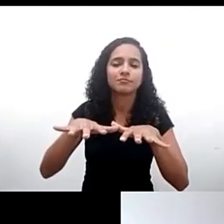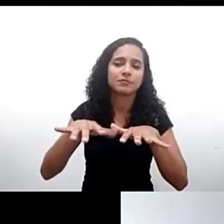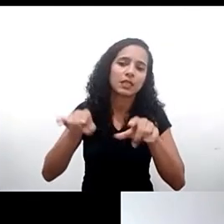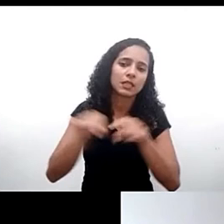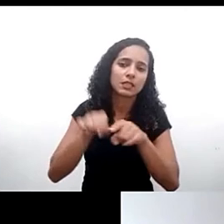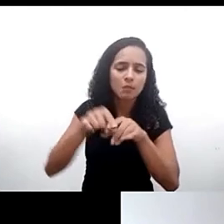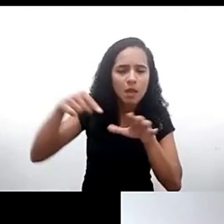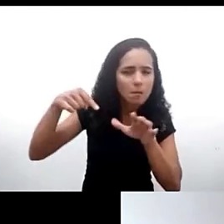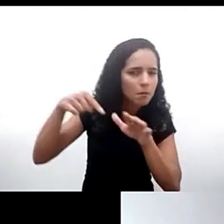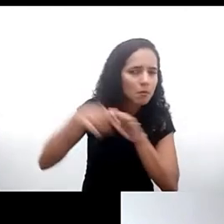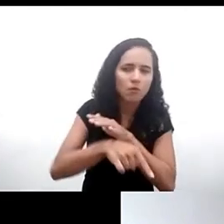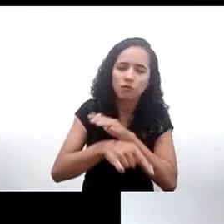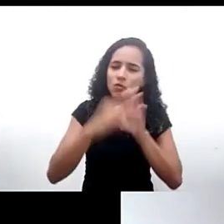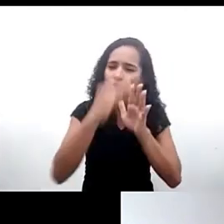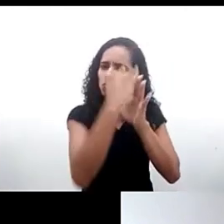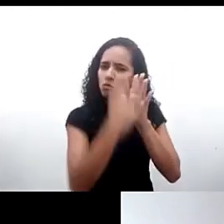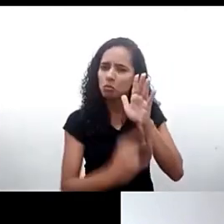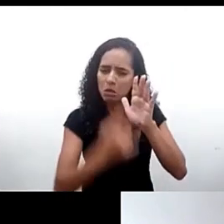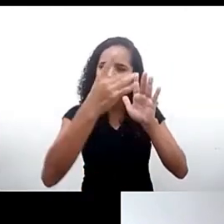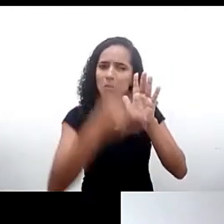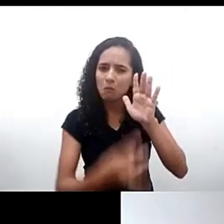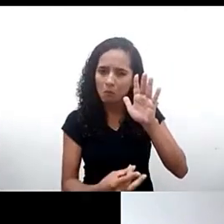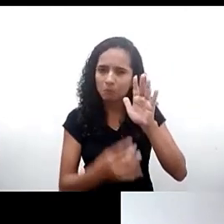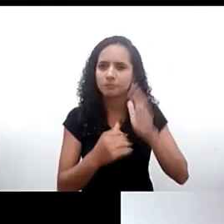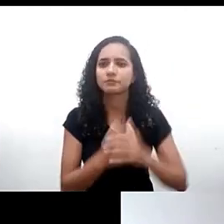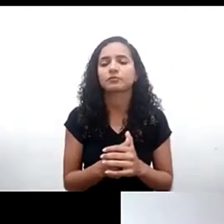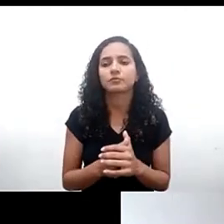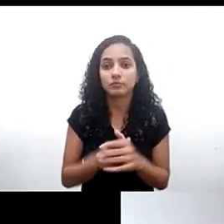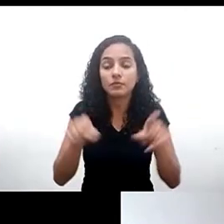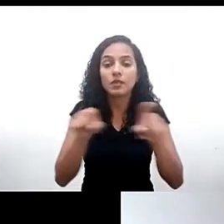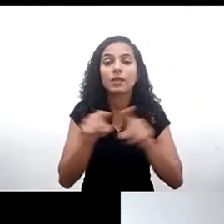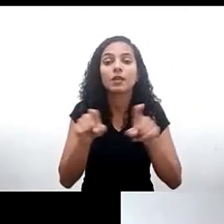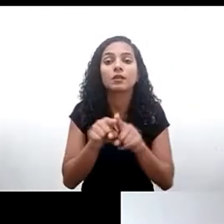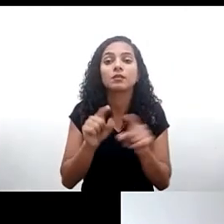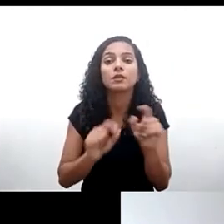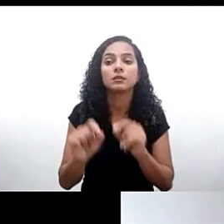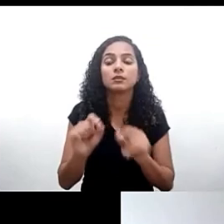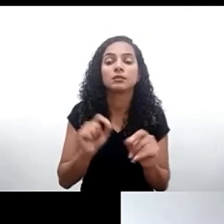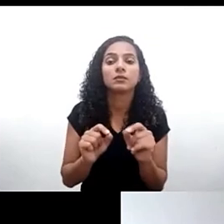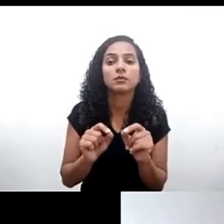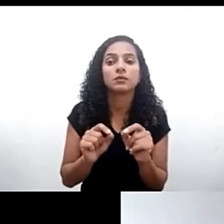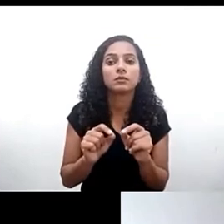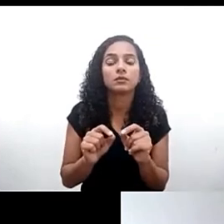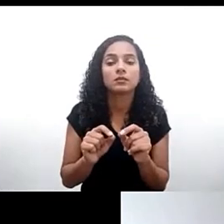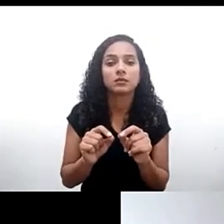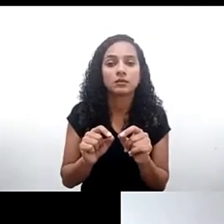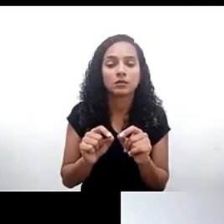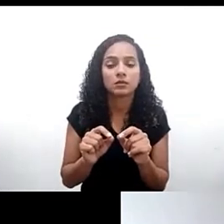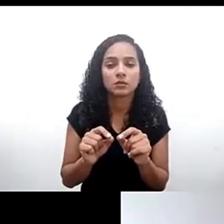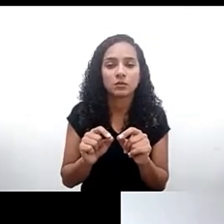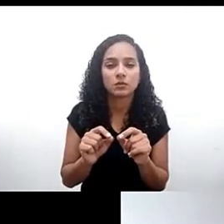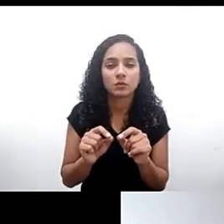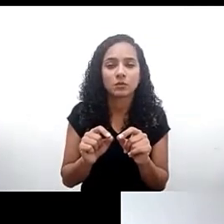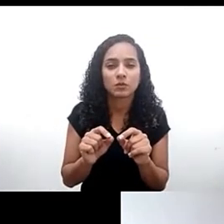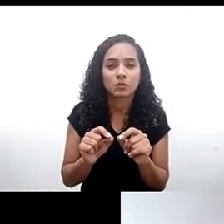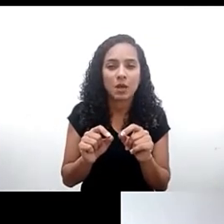em todo o documento porque também o termo inclusão foi muito